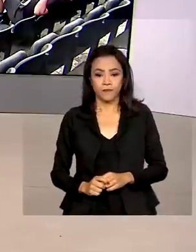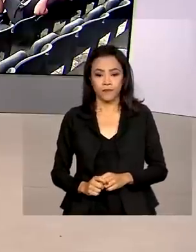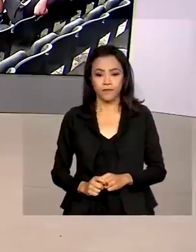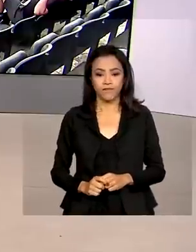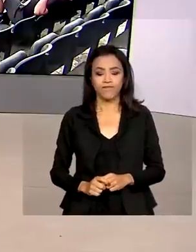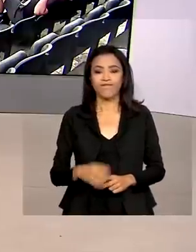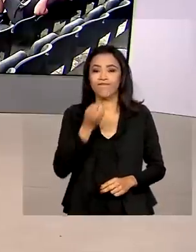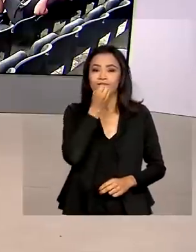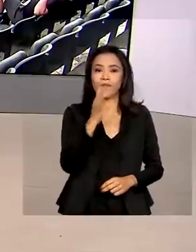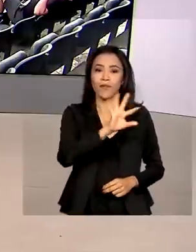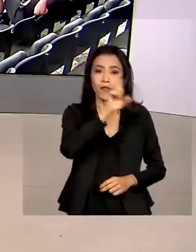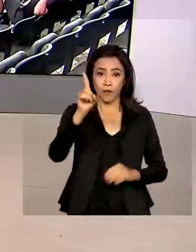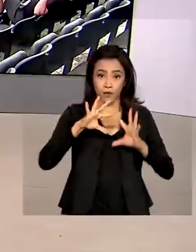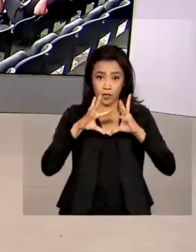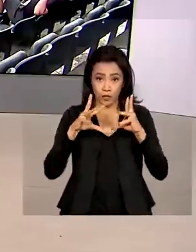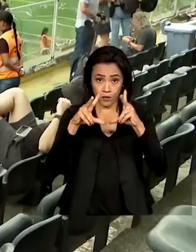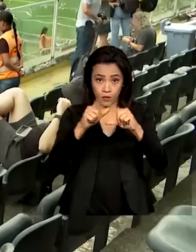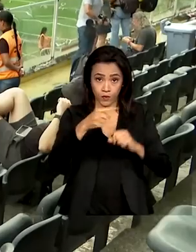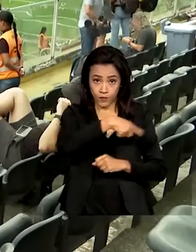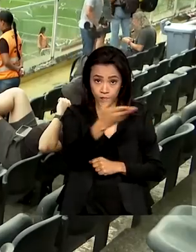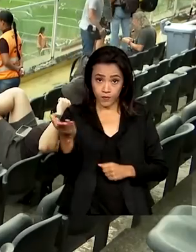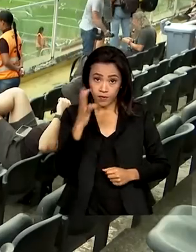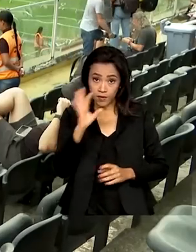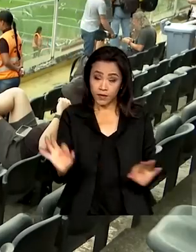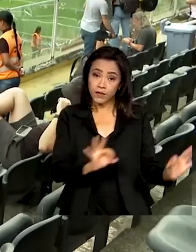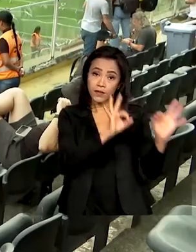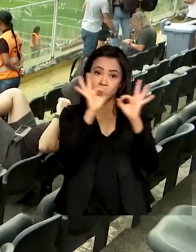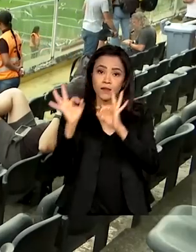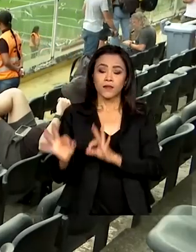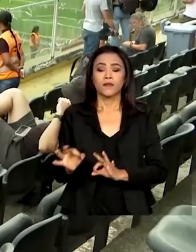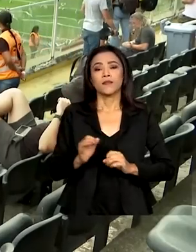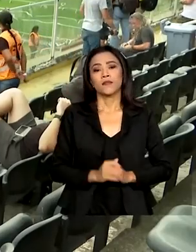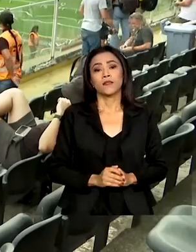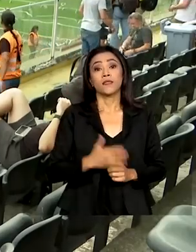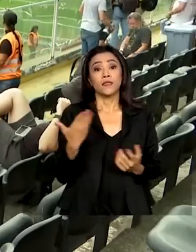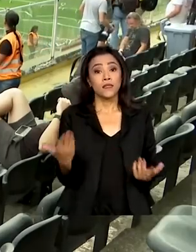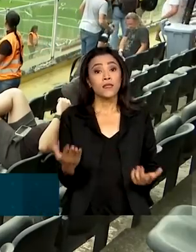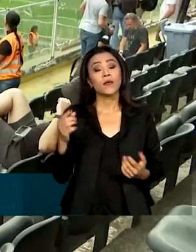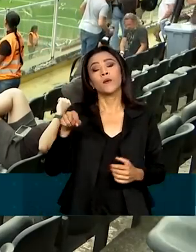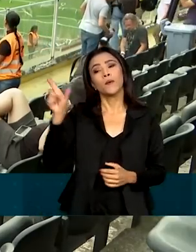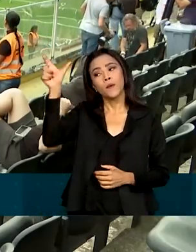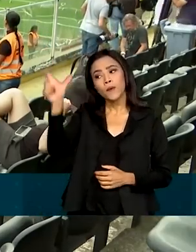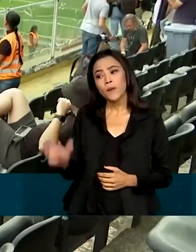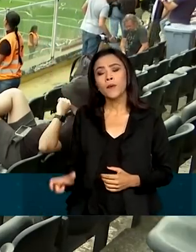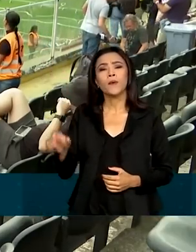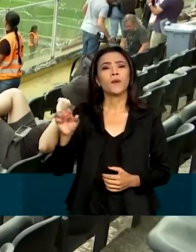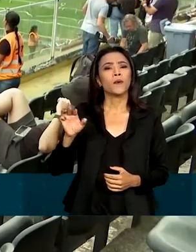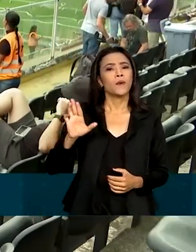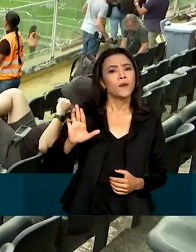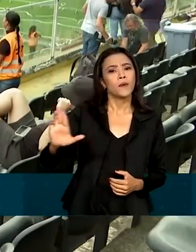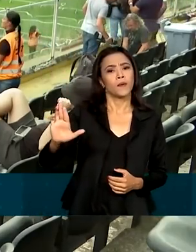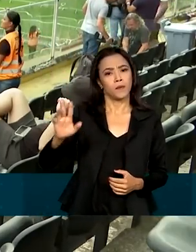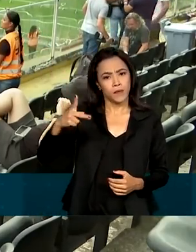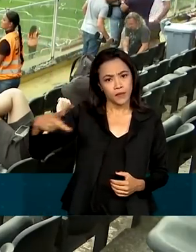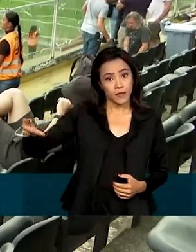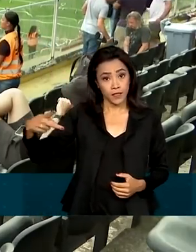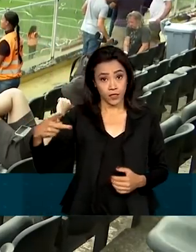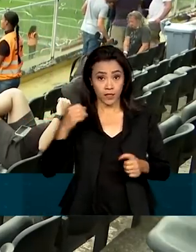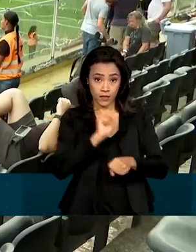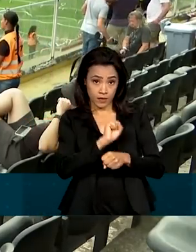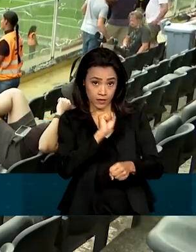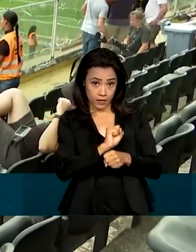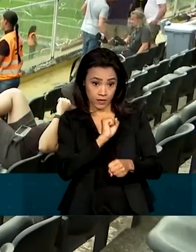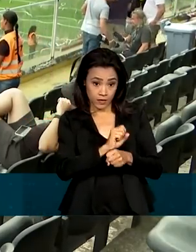Bom dia, Renata, bom dia a todos que nos acompanham. O presidente Luiz Inácio Lula da Silva é esperado aqui na Vila Belmiro por volta das